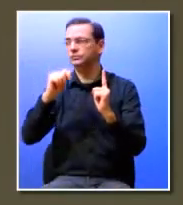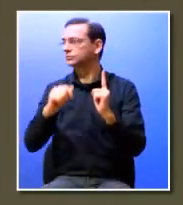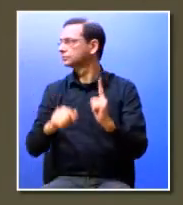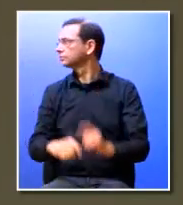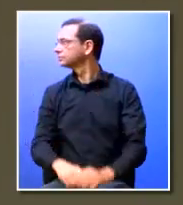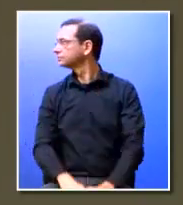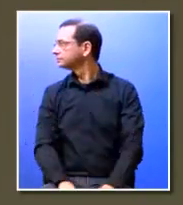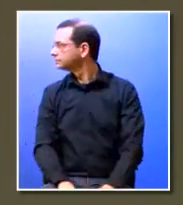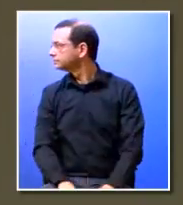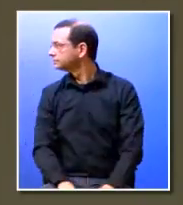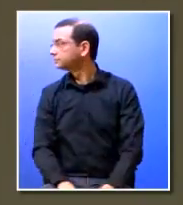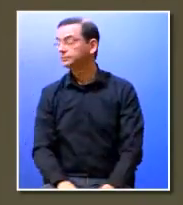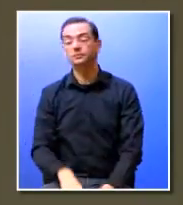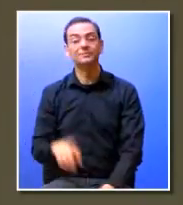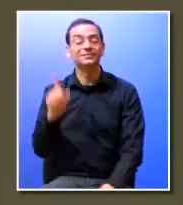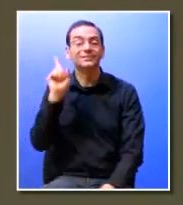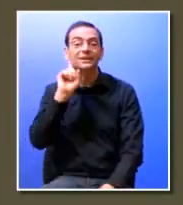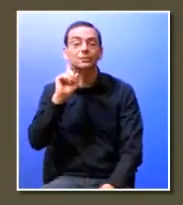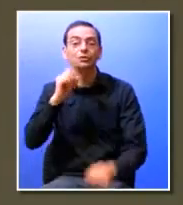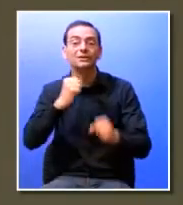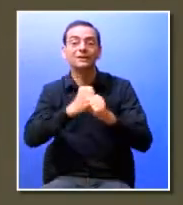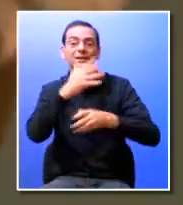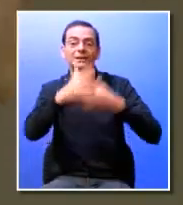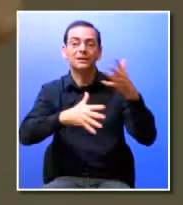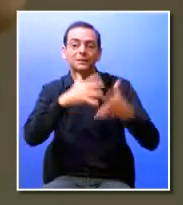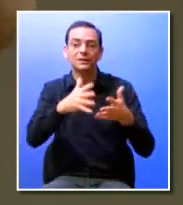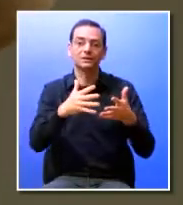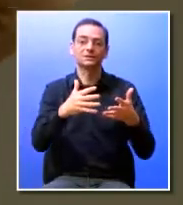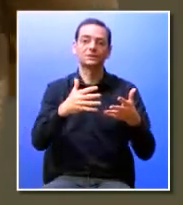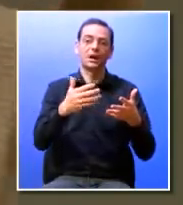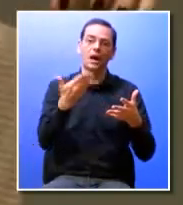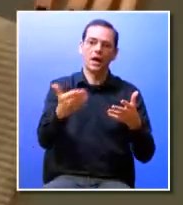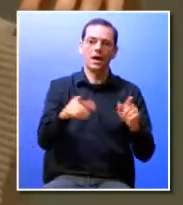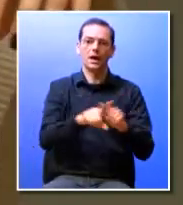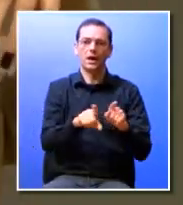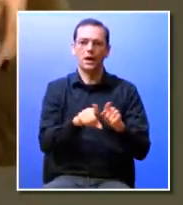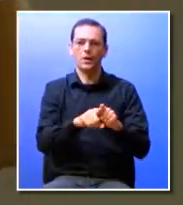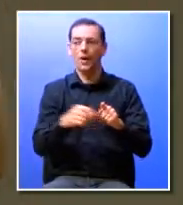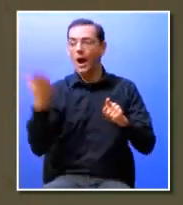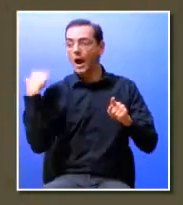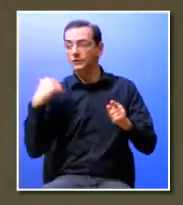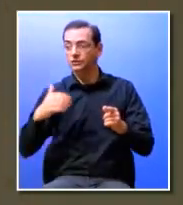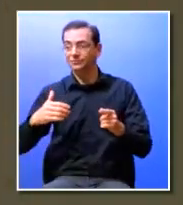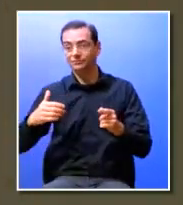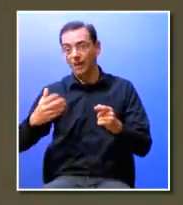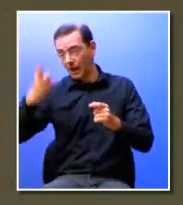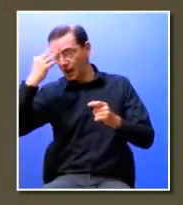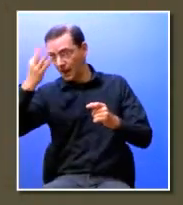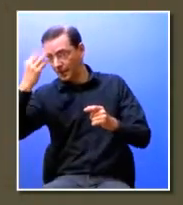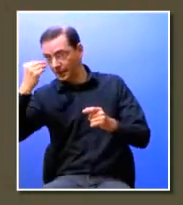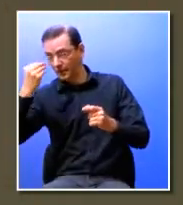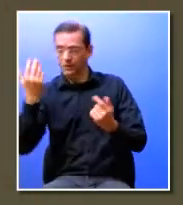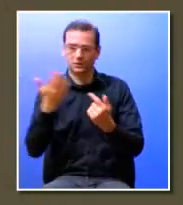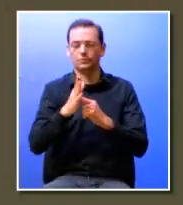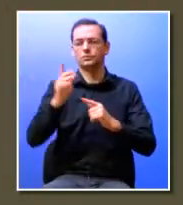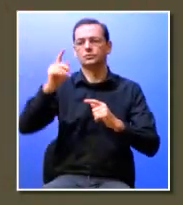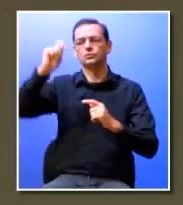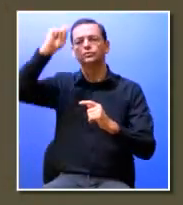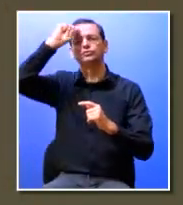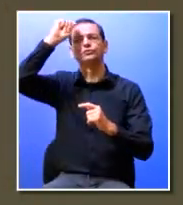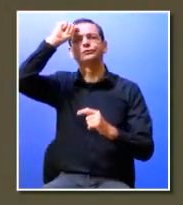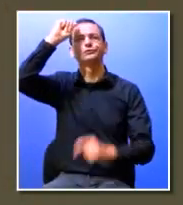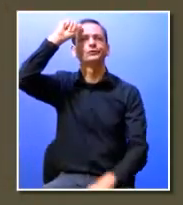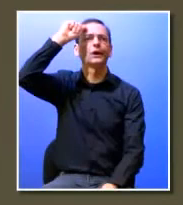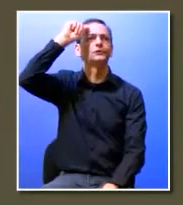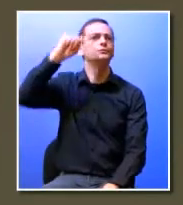é importante que as empresas de facto tenham estes recursos em cima destas pontos que já se criaram ou seja os estágios não podem ser vistos